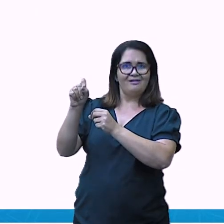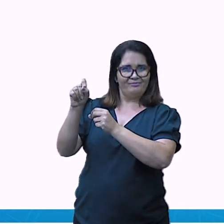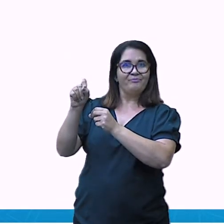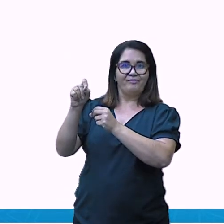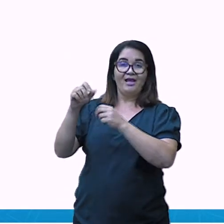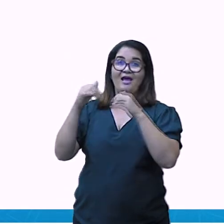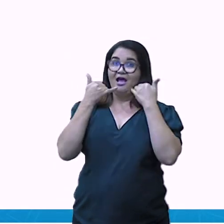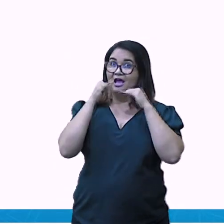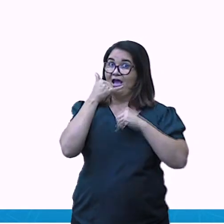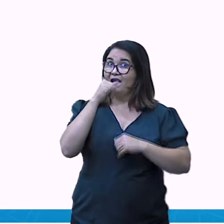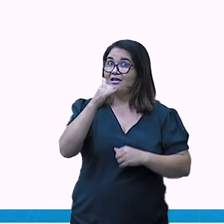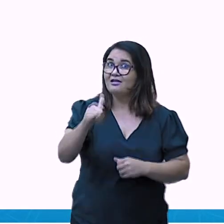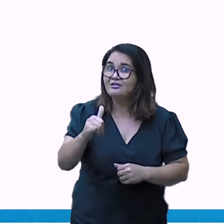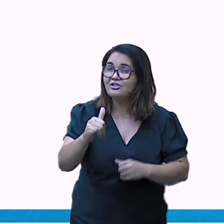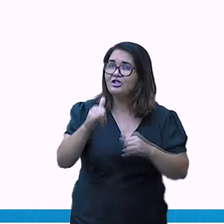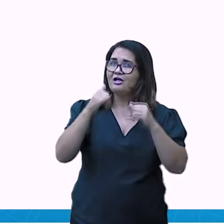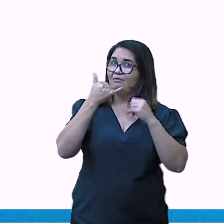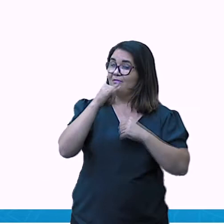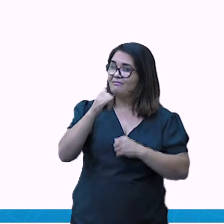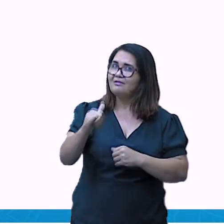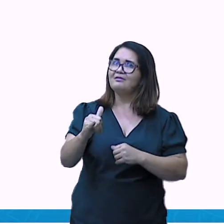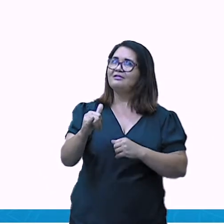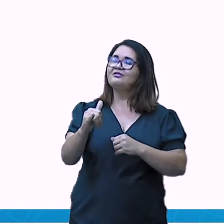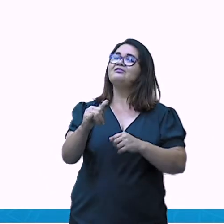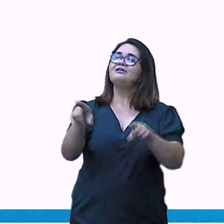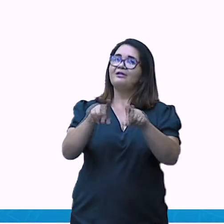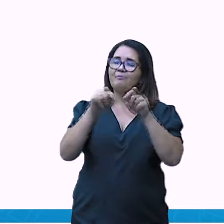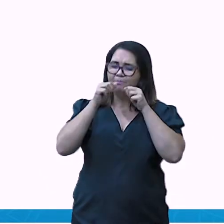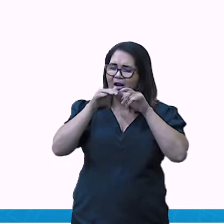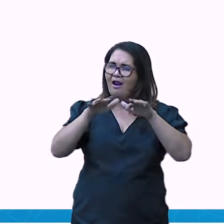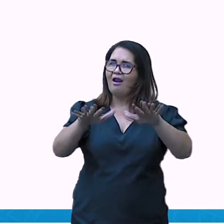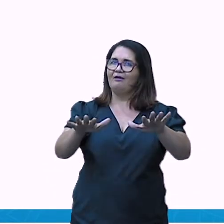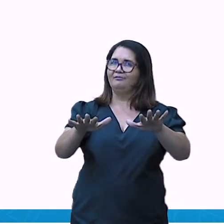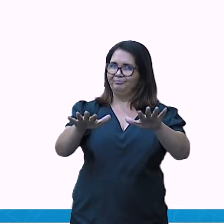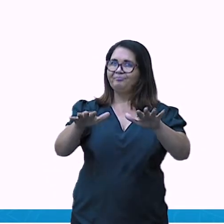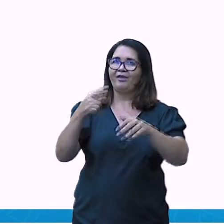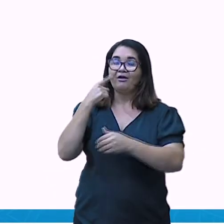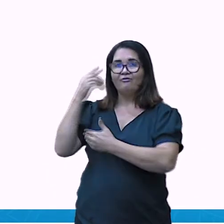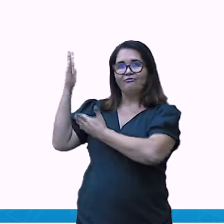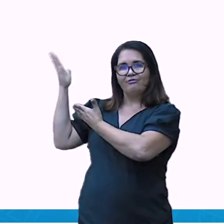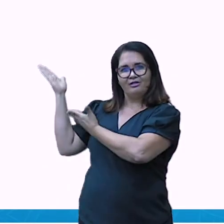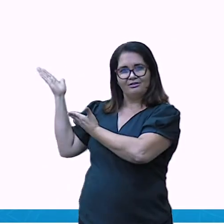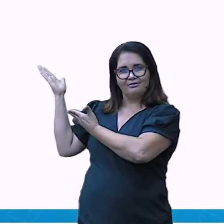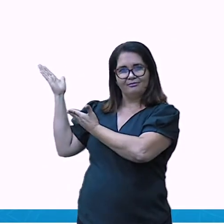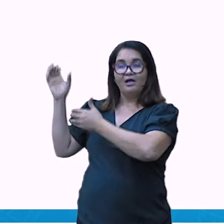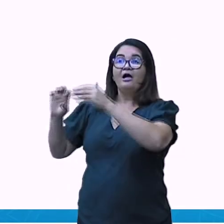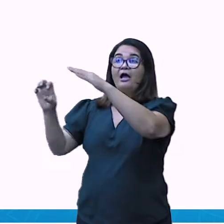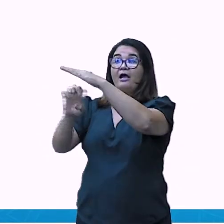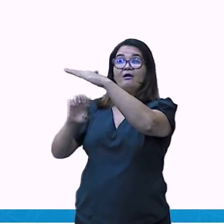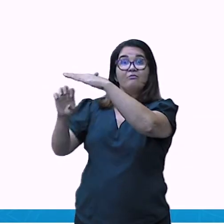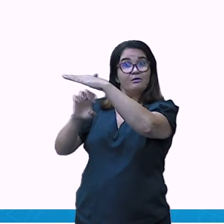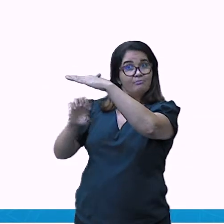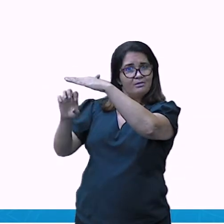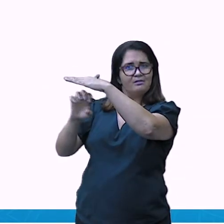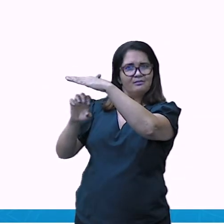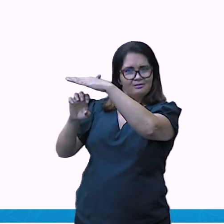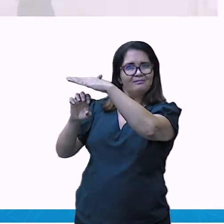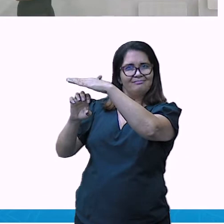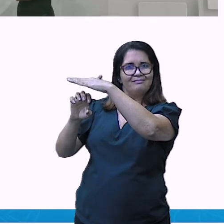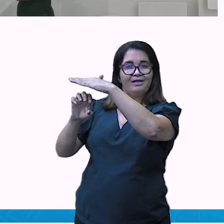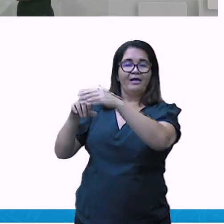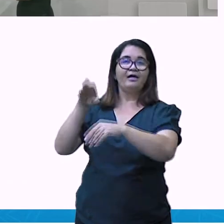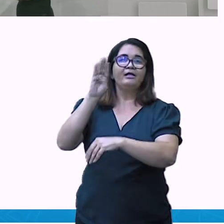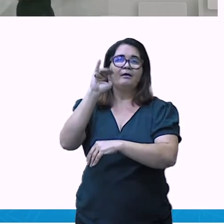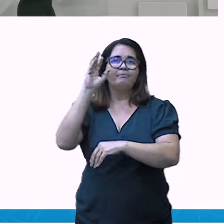Eu trouxe aqui pra vocês a imagem de uma usina de biomassa. Então observe aqui na imagem como que